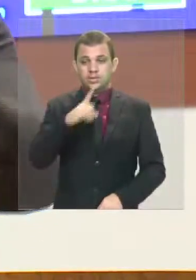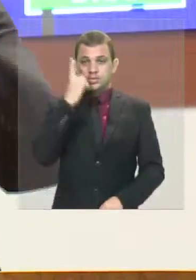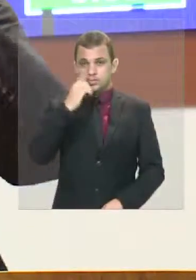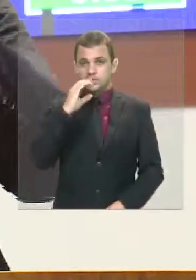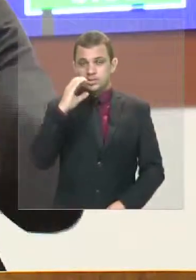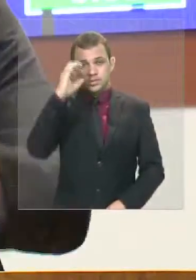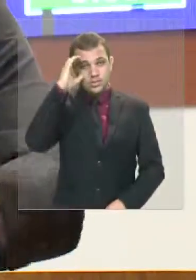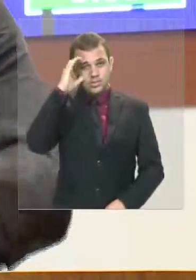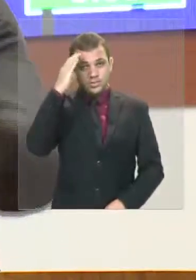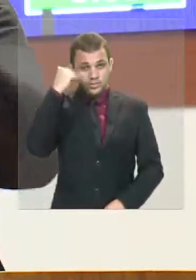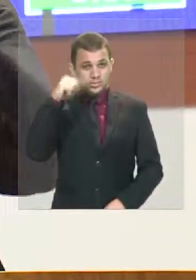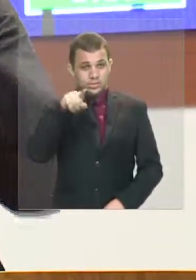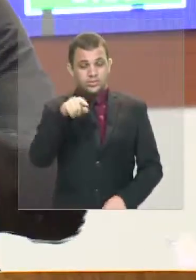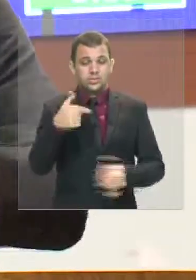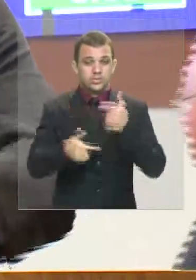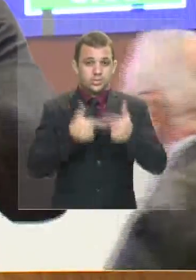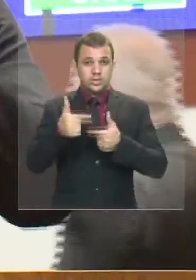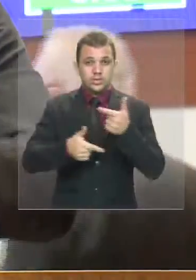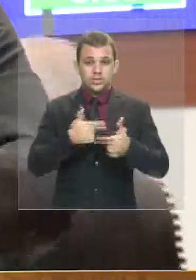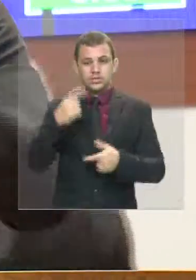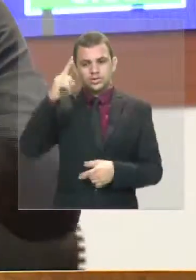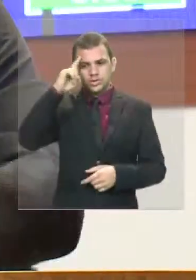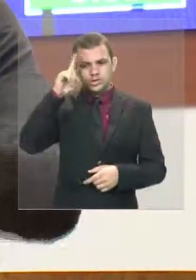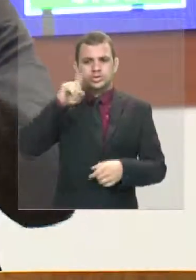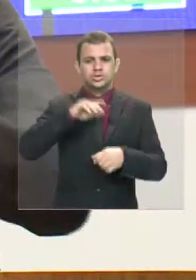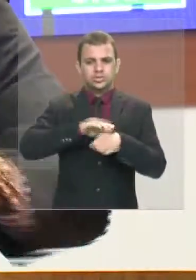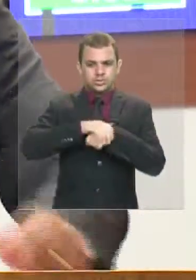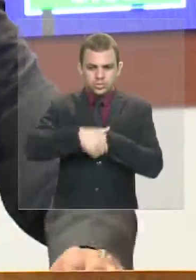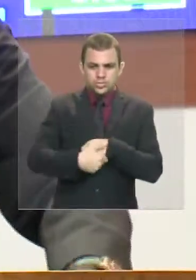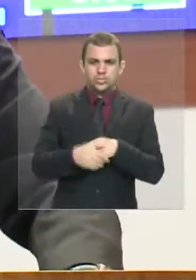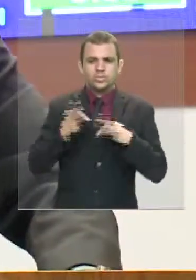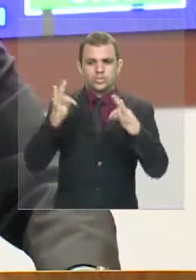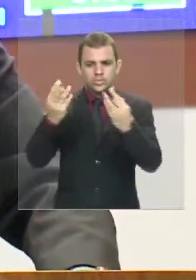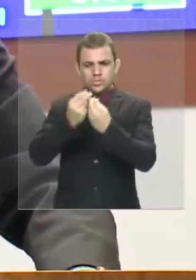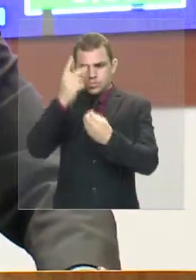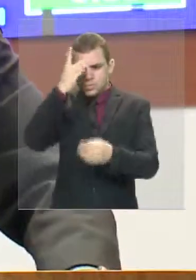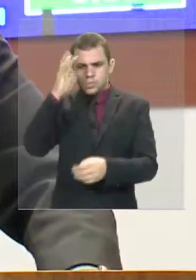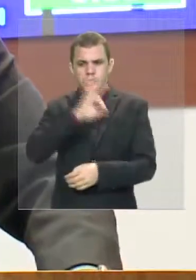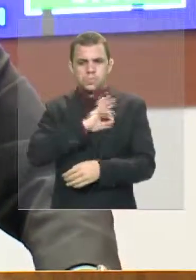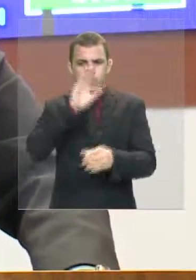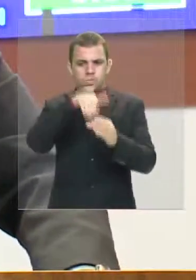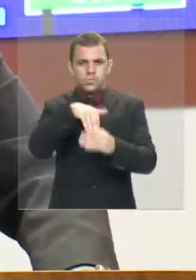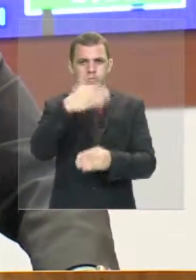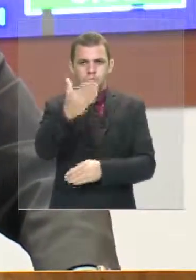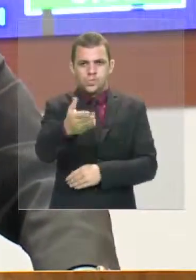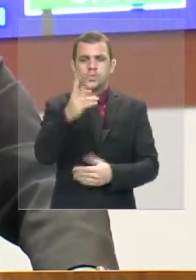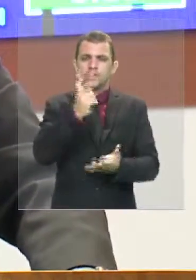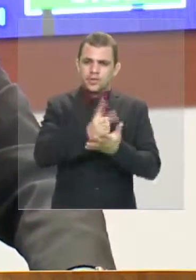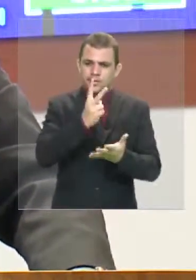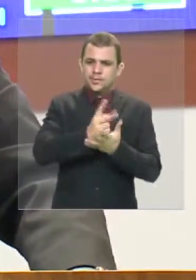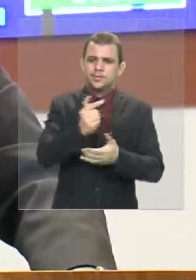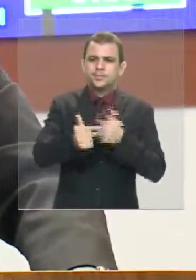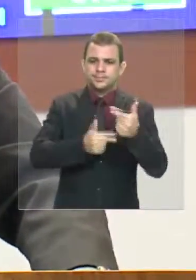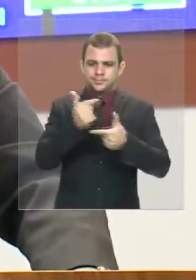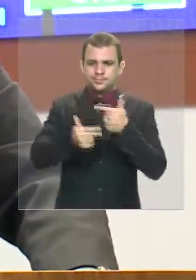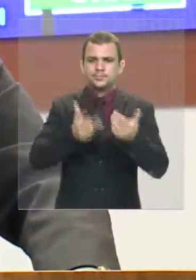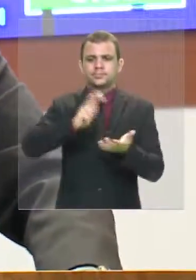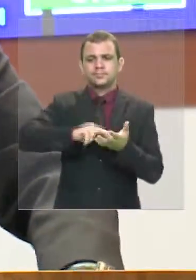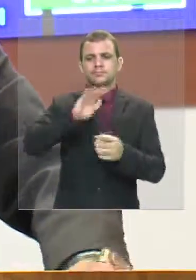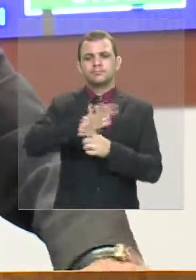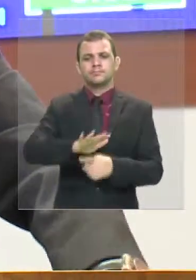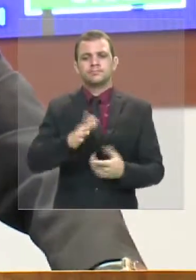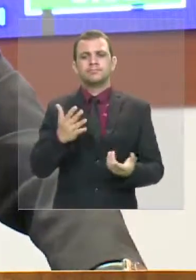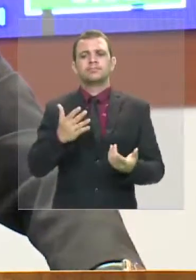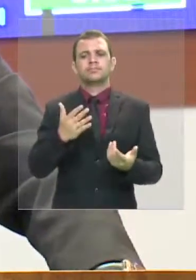E a tropa, praticamente quase que toda, votou com Vossa Excelência. E Vossa Excelência é sabedor que houve essa